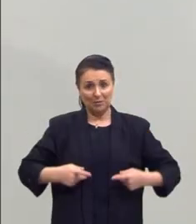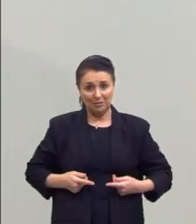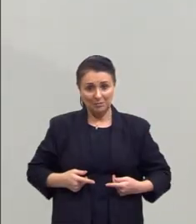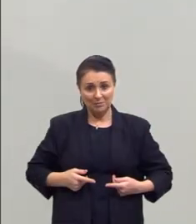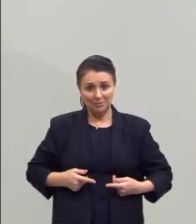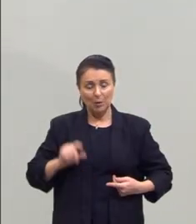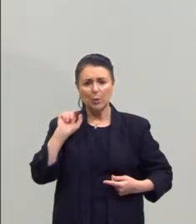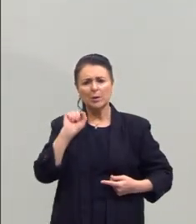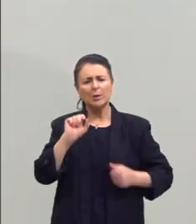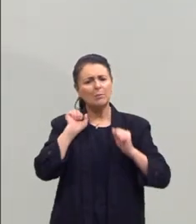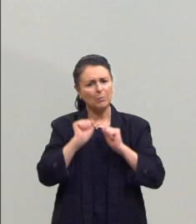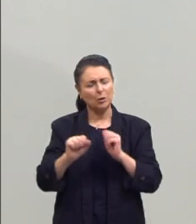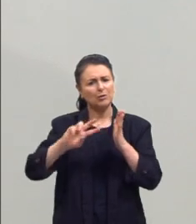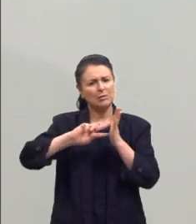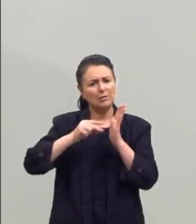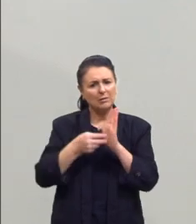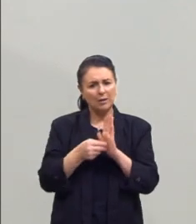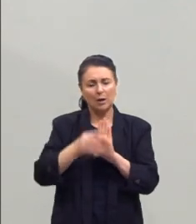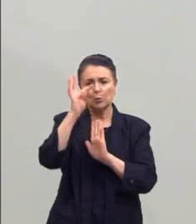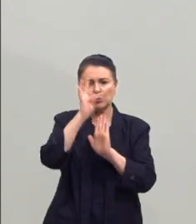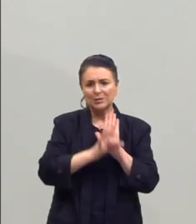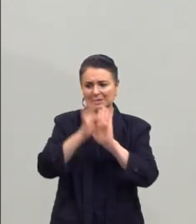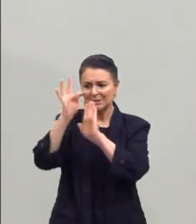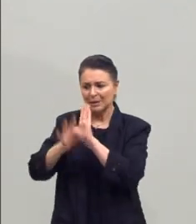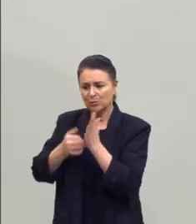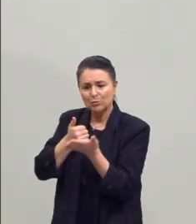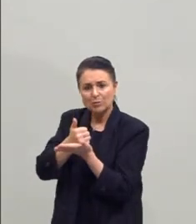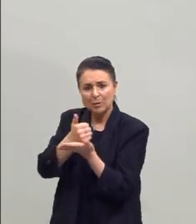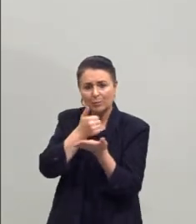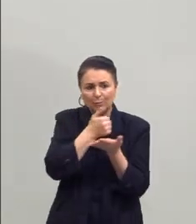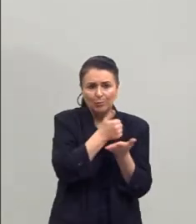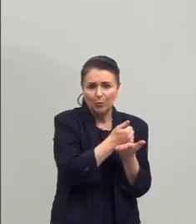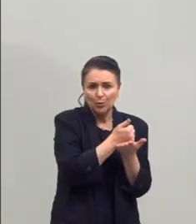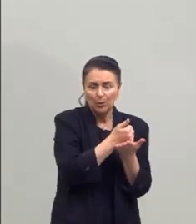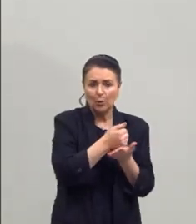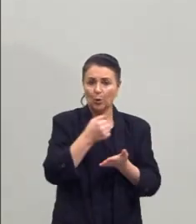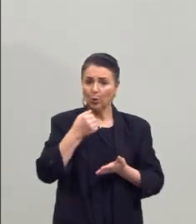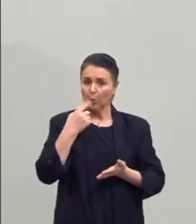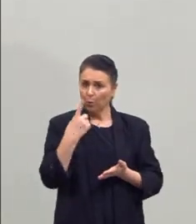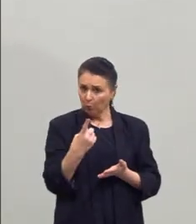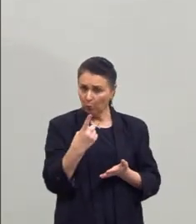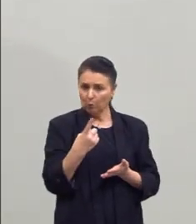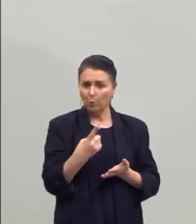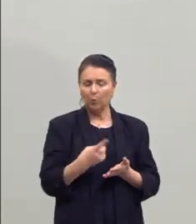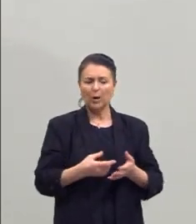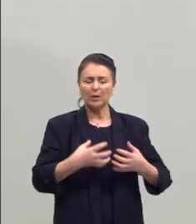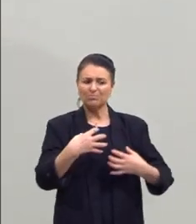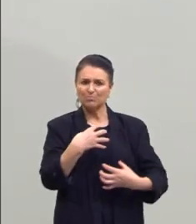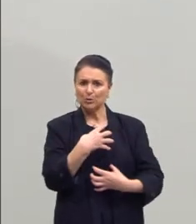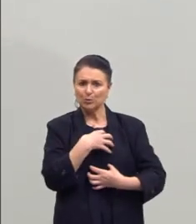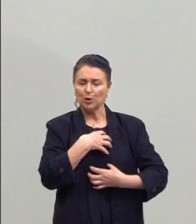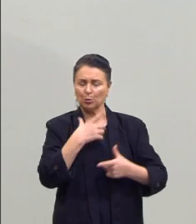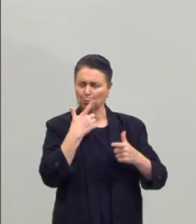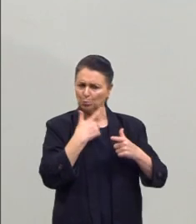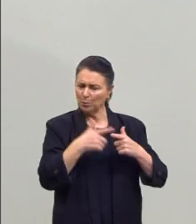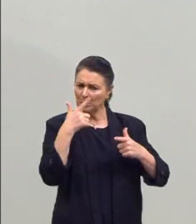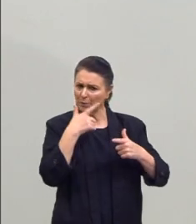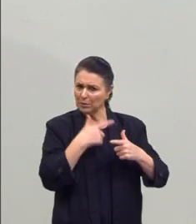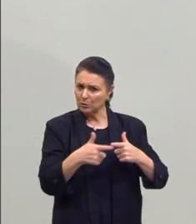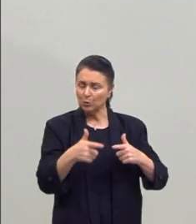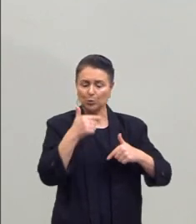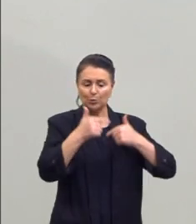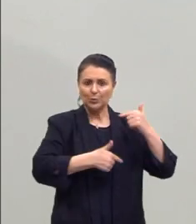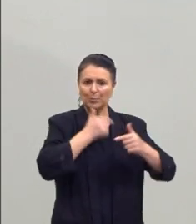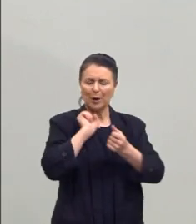pode significar? Os textos de apoio, então, um deles estava tratando de uma maneira bem problemática do